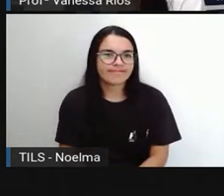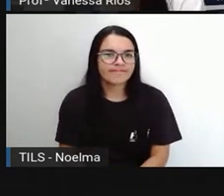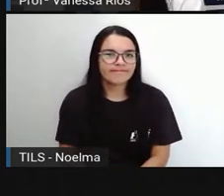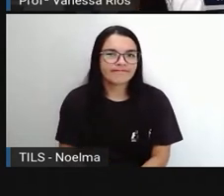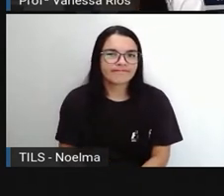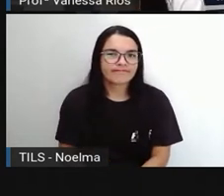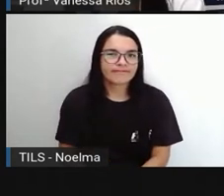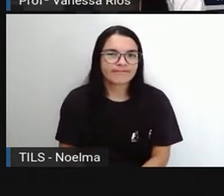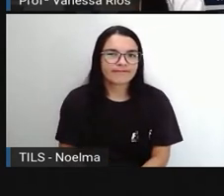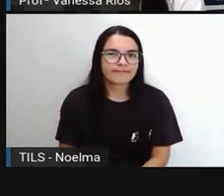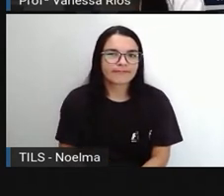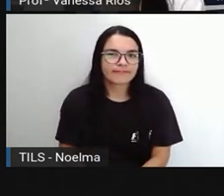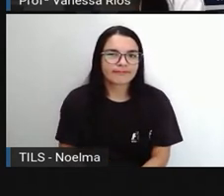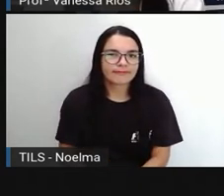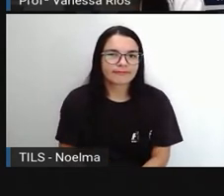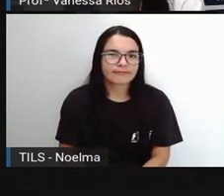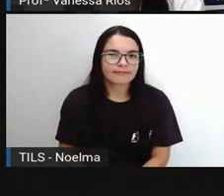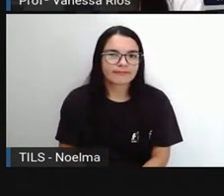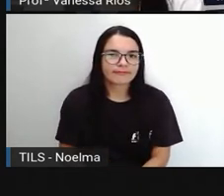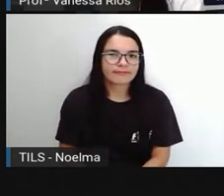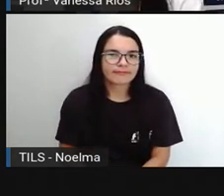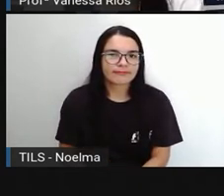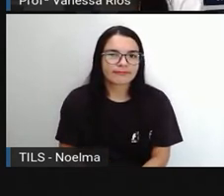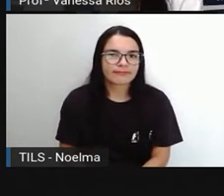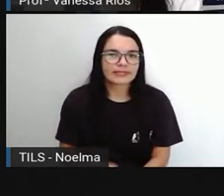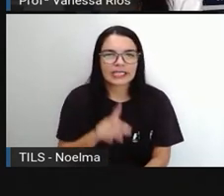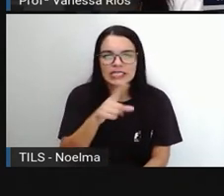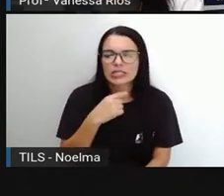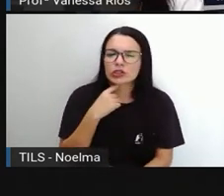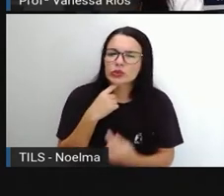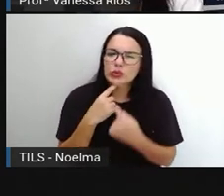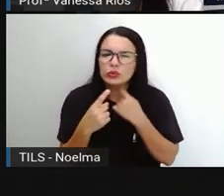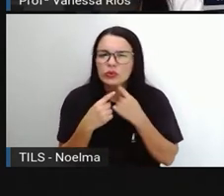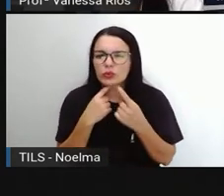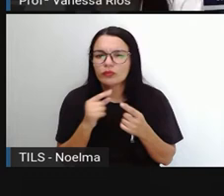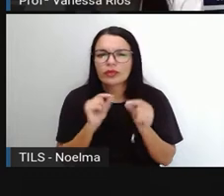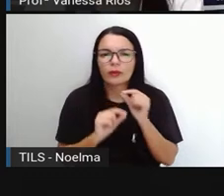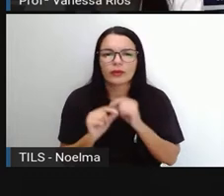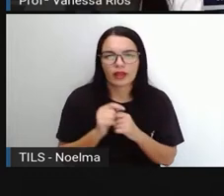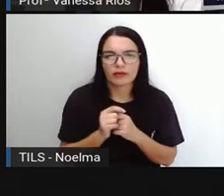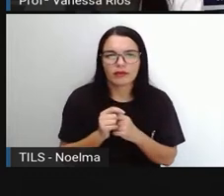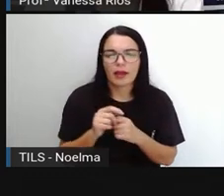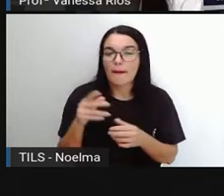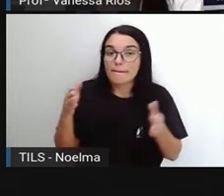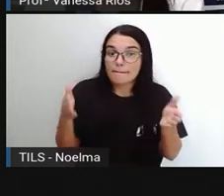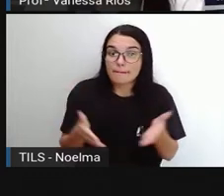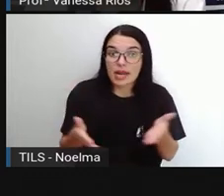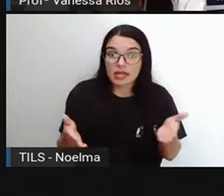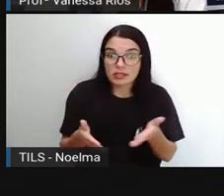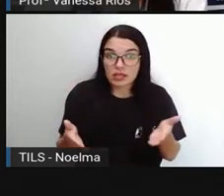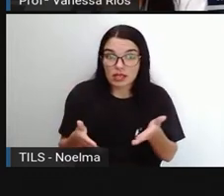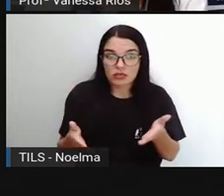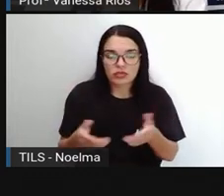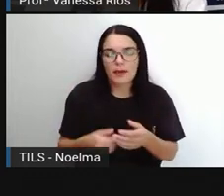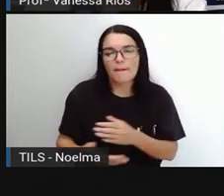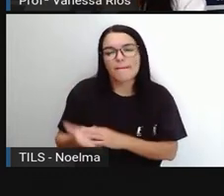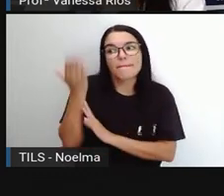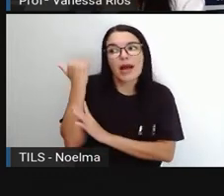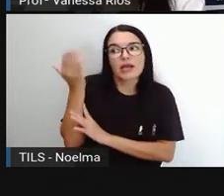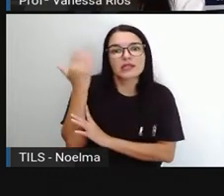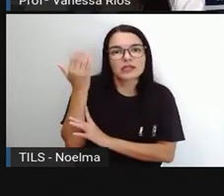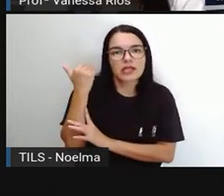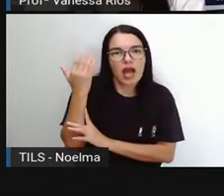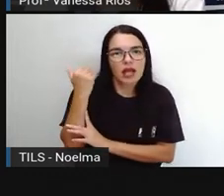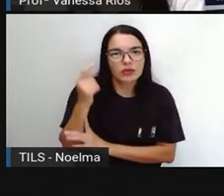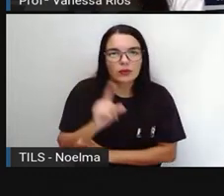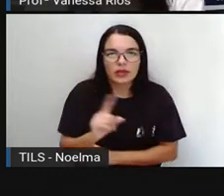subjuntivo, nós temos aí o presente do subjuntivo, o pretérito imperfeito